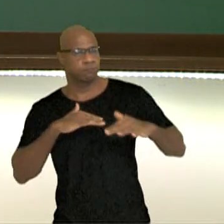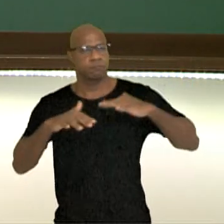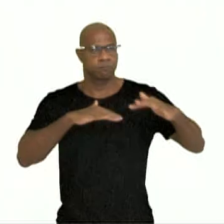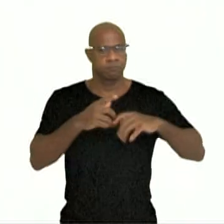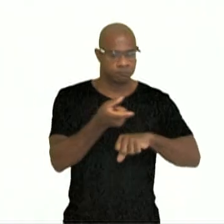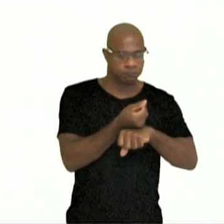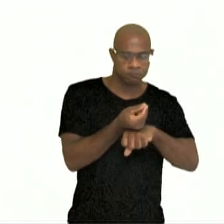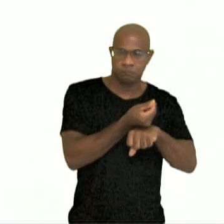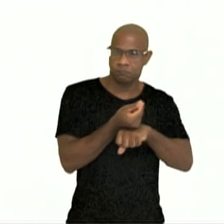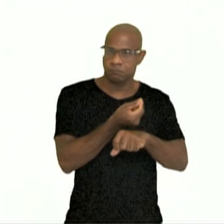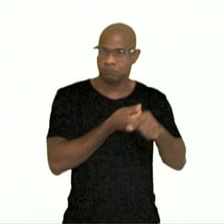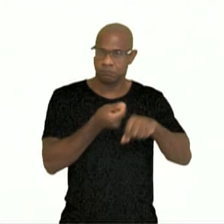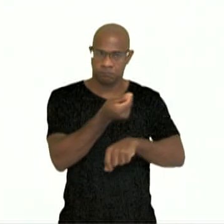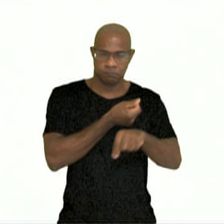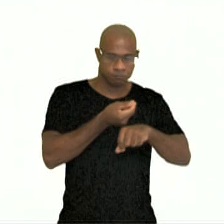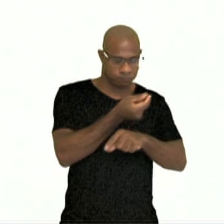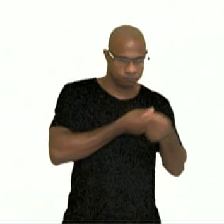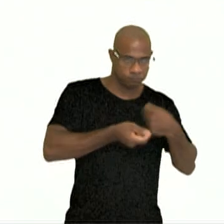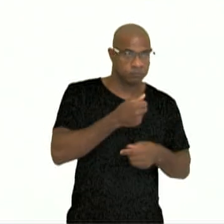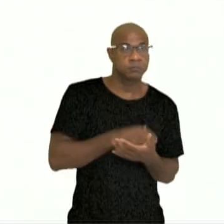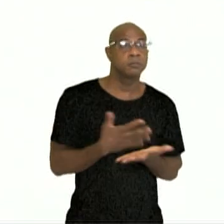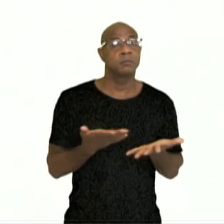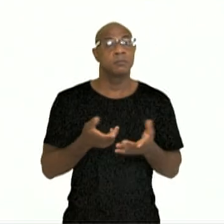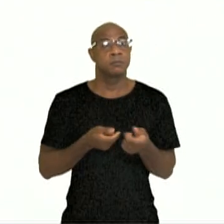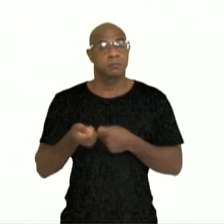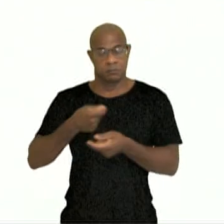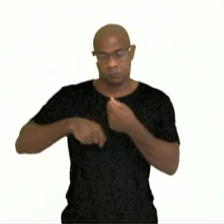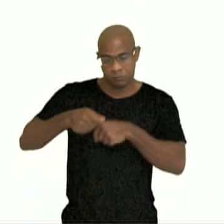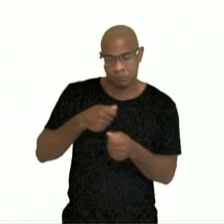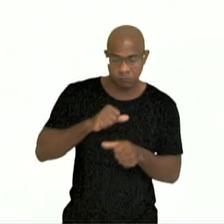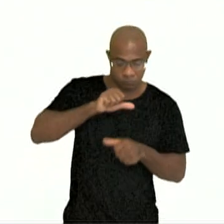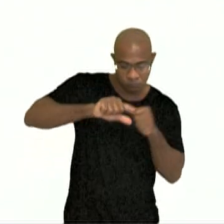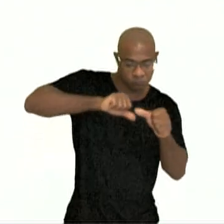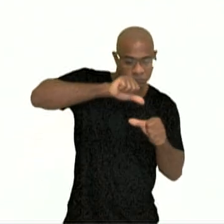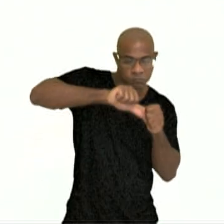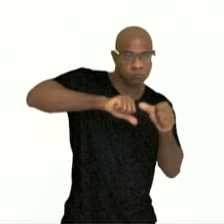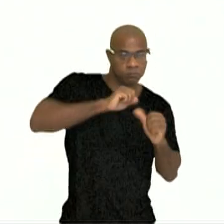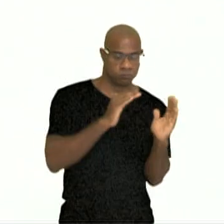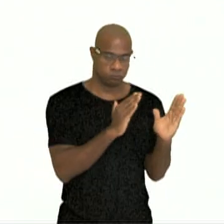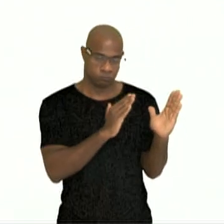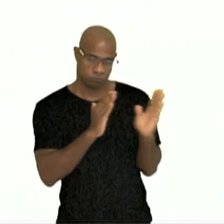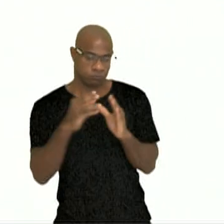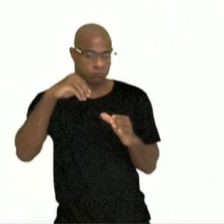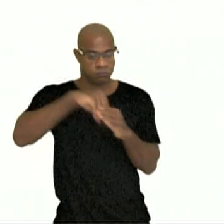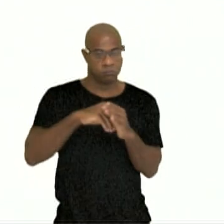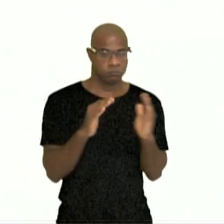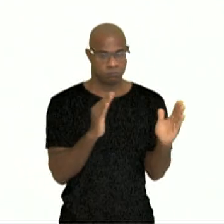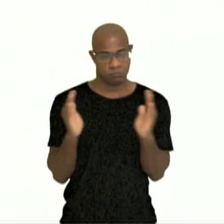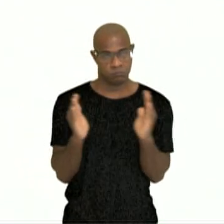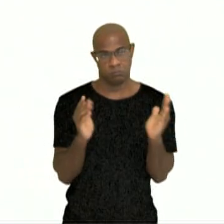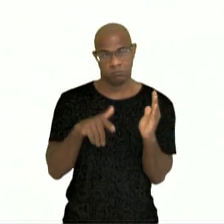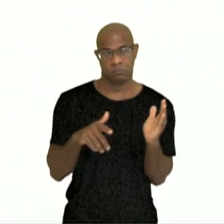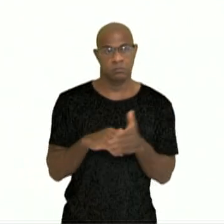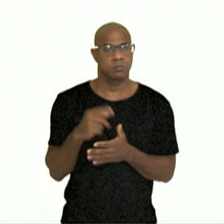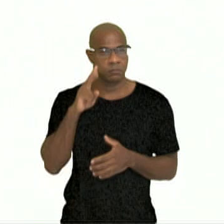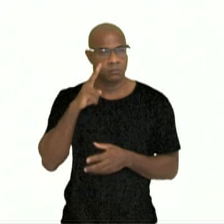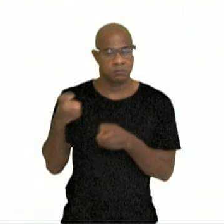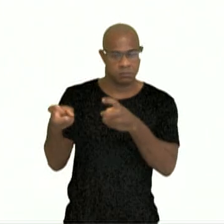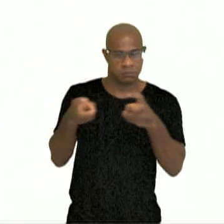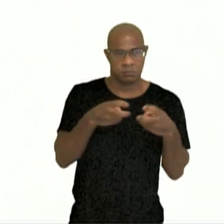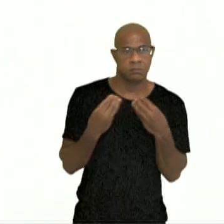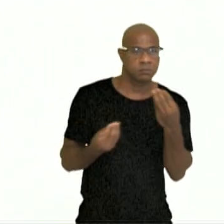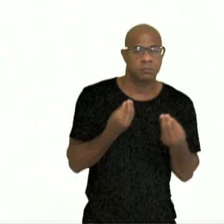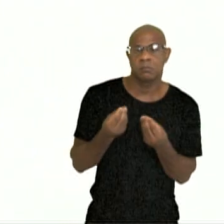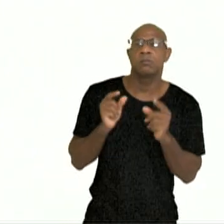capitalista. Mas a economia, ela foi se modificando no período capitalista. Então, ao olhar as imagens aqui,